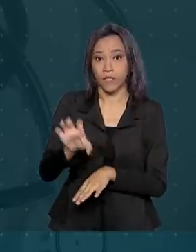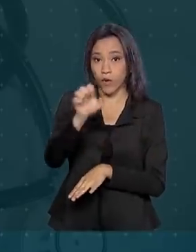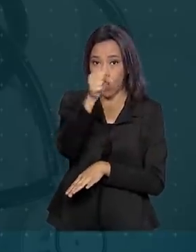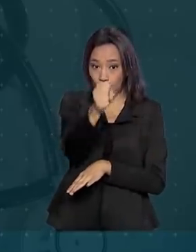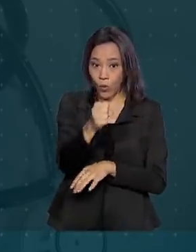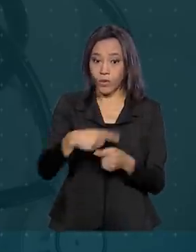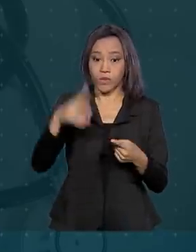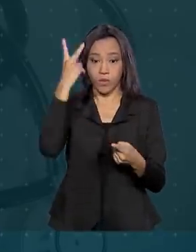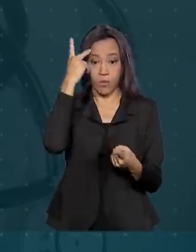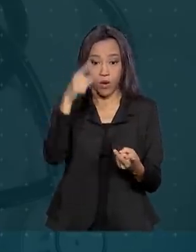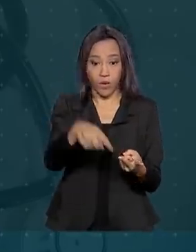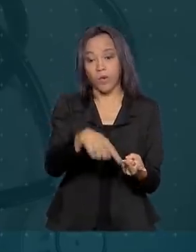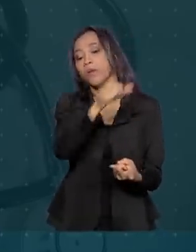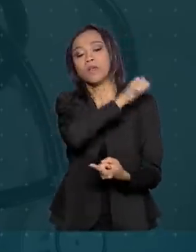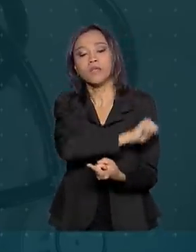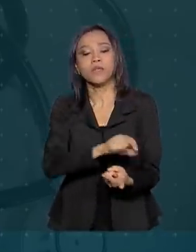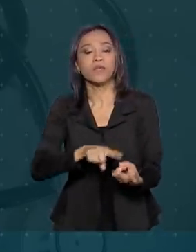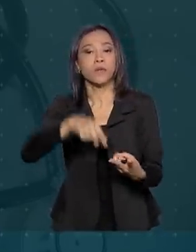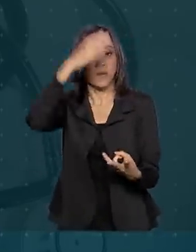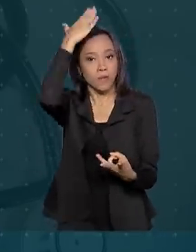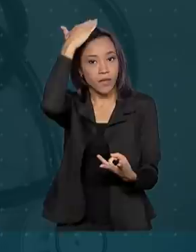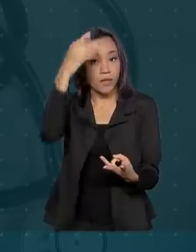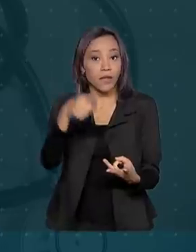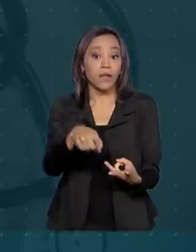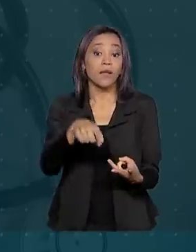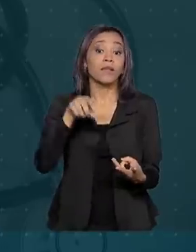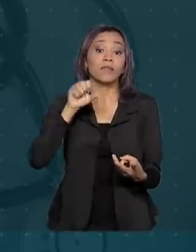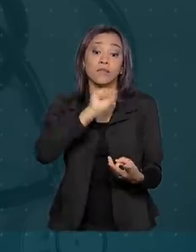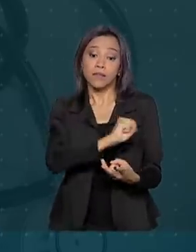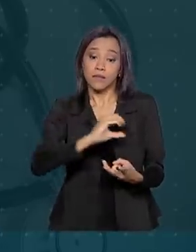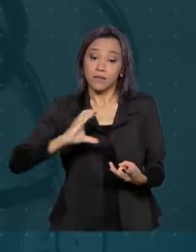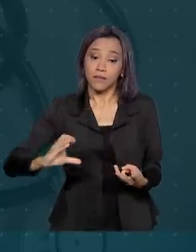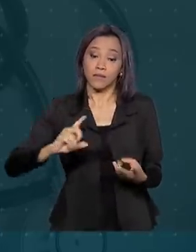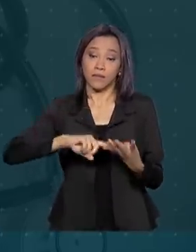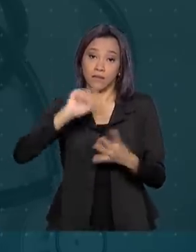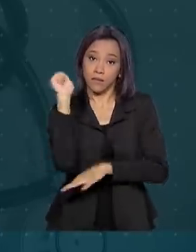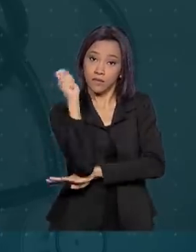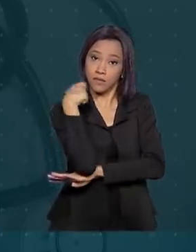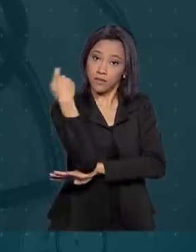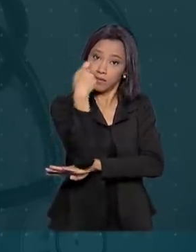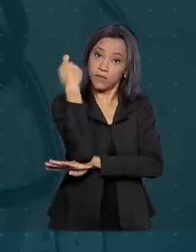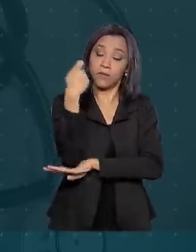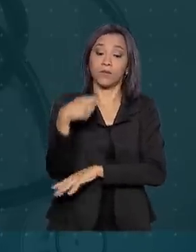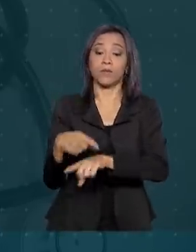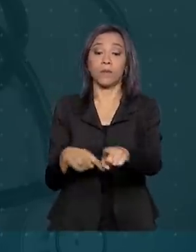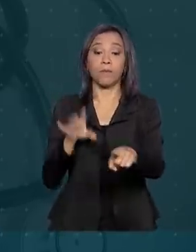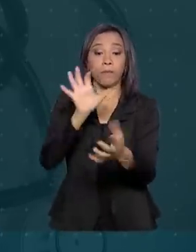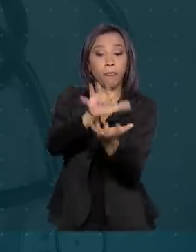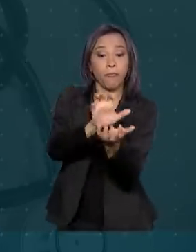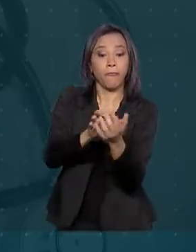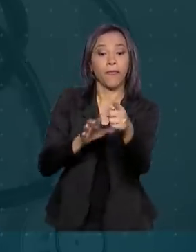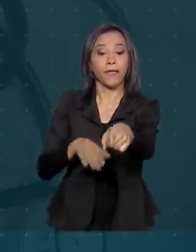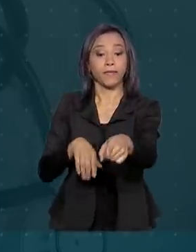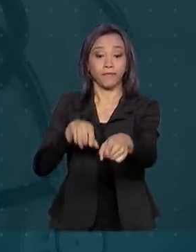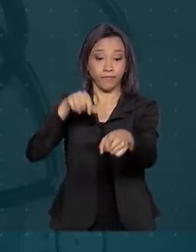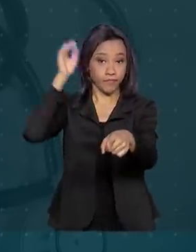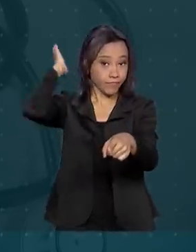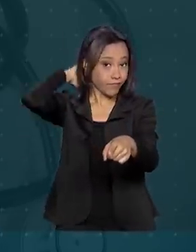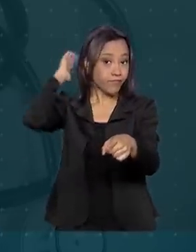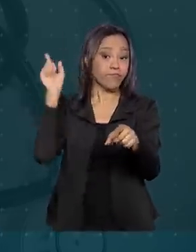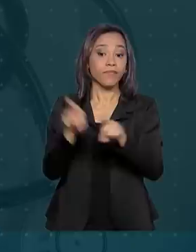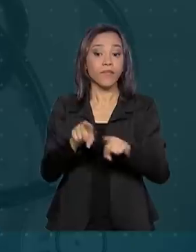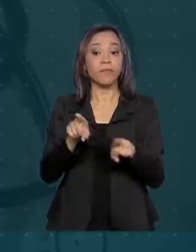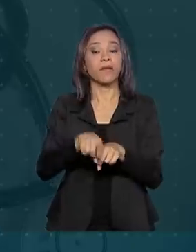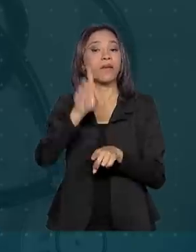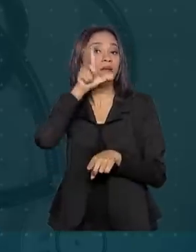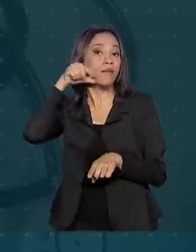Paulo, Rio de Janeiro, Paraná, Santa Catarina, Rio Grande do Sul, Pernambuco, Pará e Alagoas.